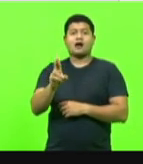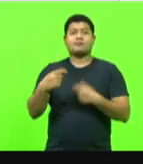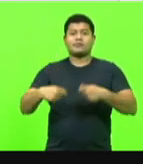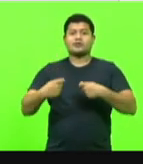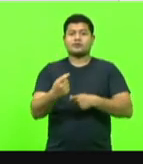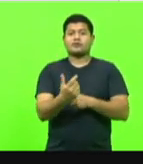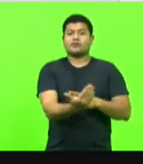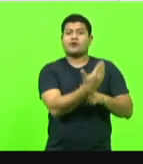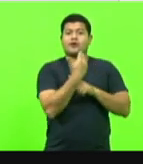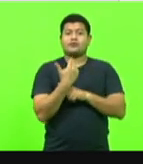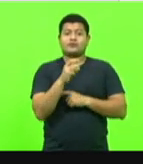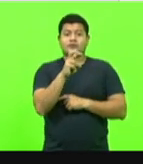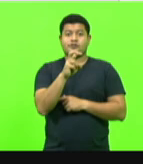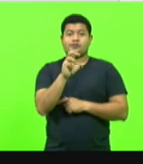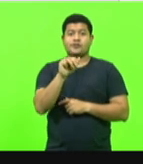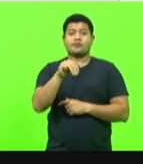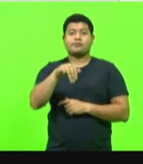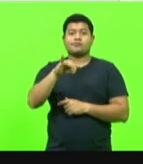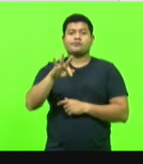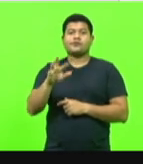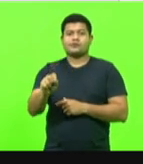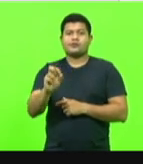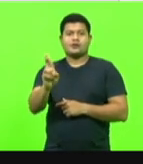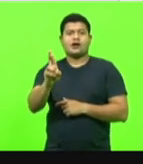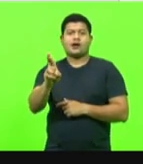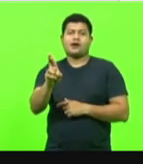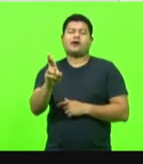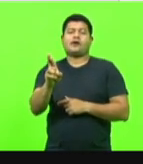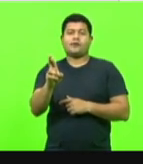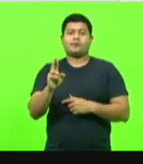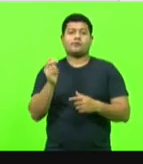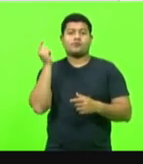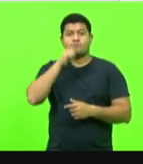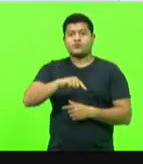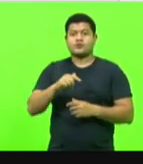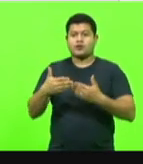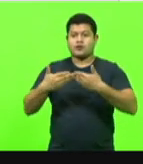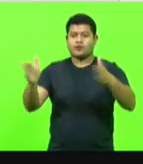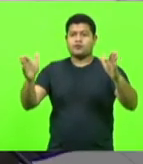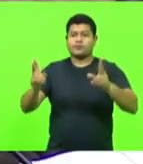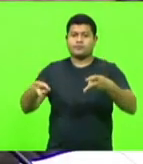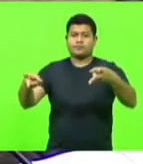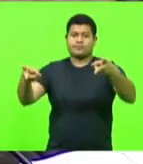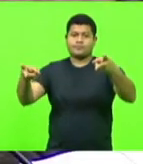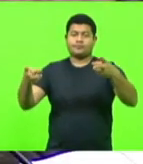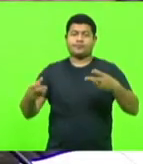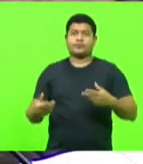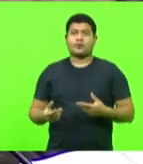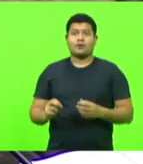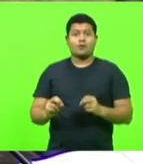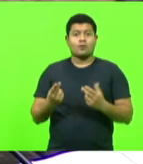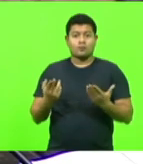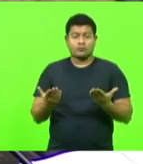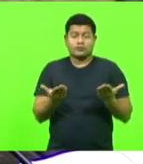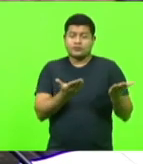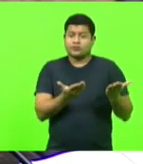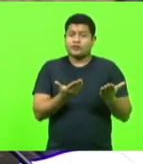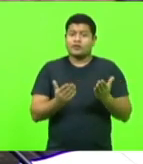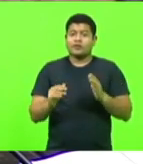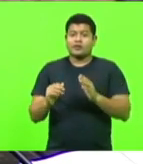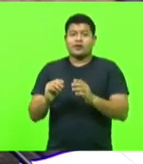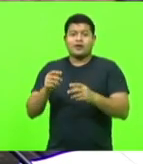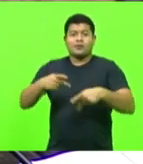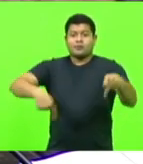mais de 5 milhões de reais para conseguir ficar aberto. Ou seja, o pagador de impostos do catarinense está